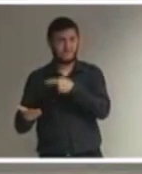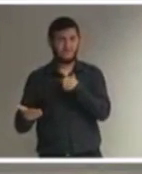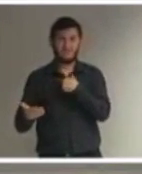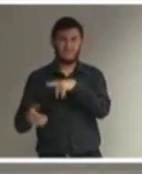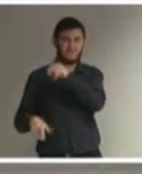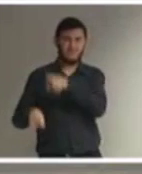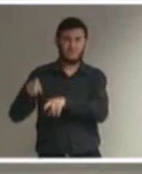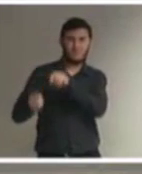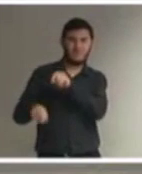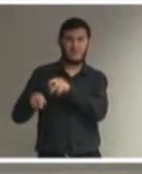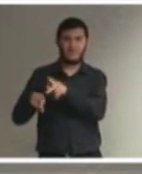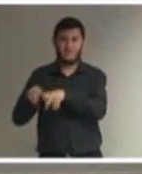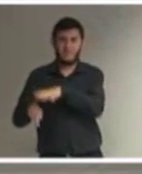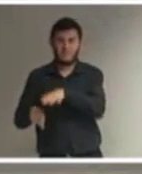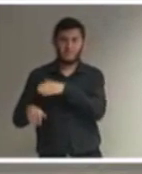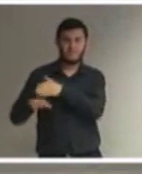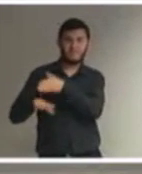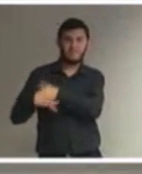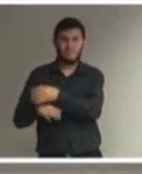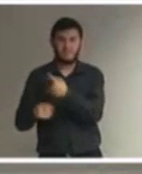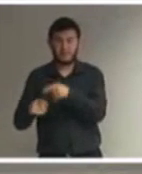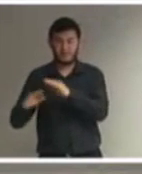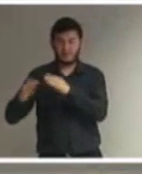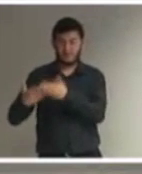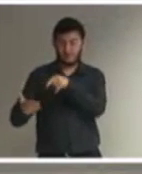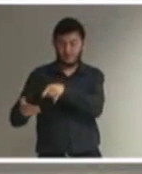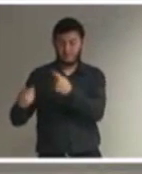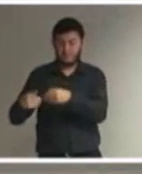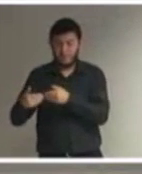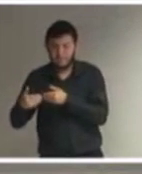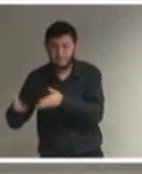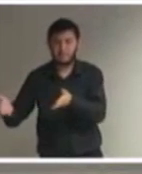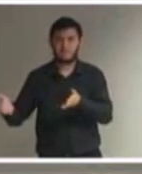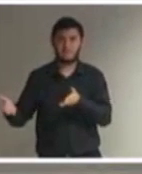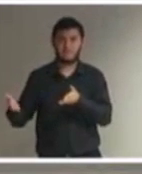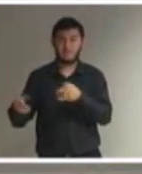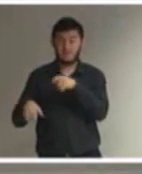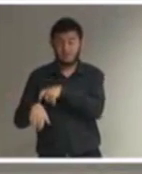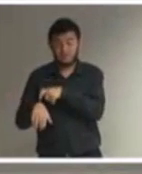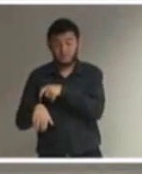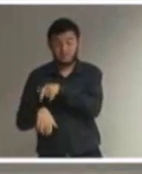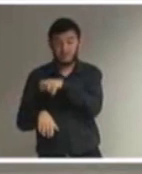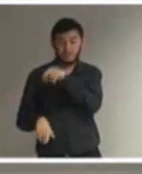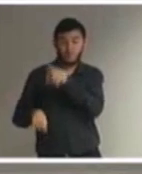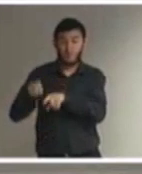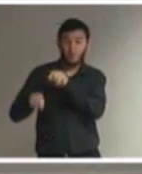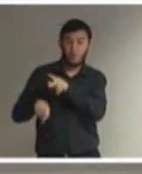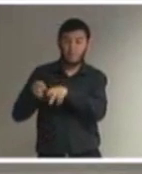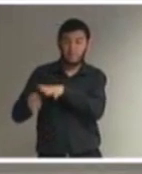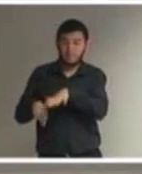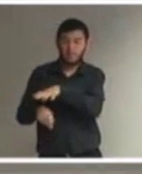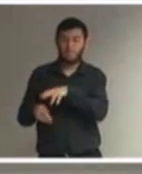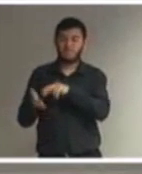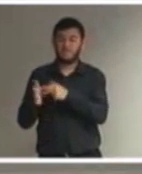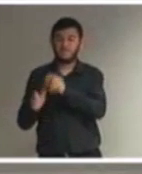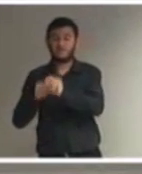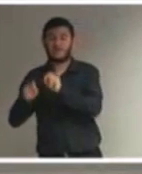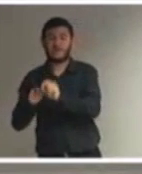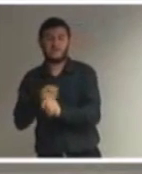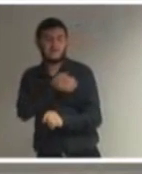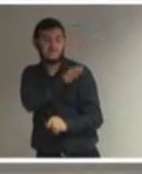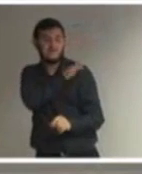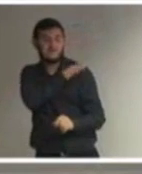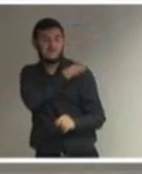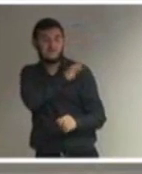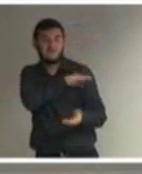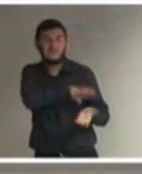Porque a escola é um ambiente aberto a todos, no momento que ela escolhe o seu público, ela está discriminando crianças.